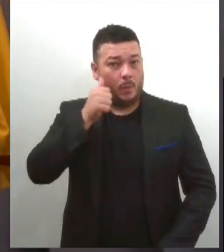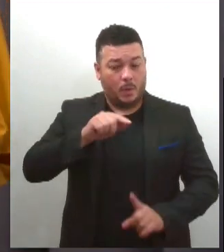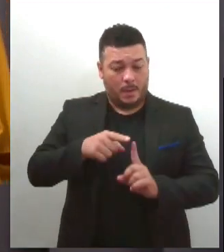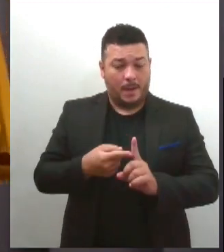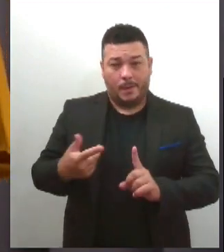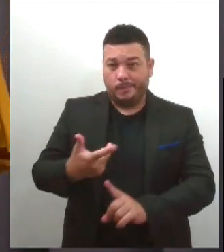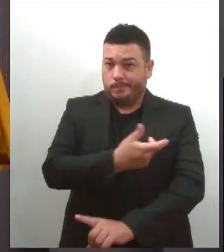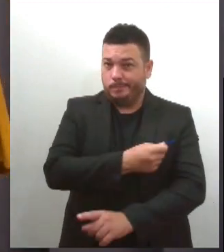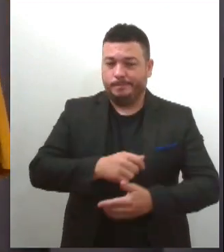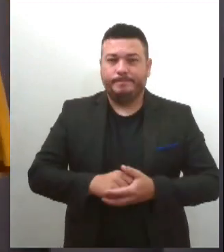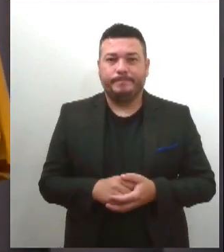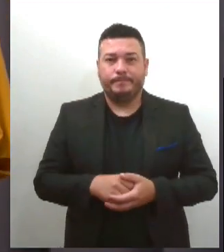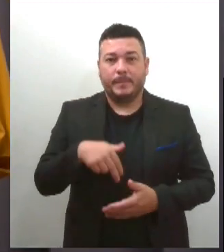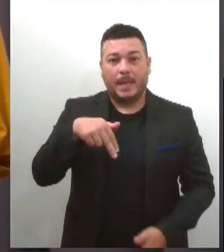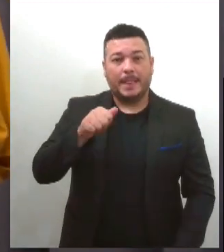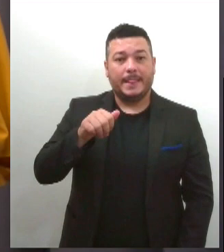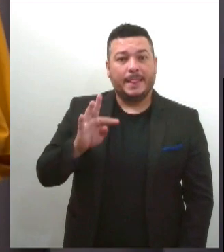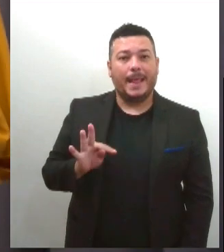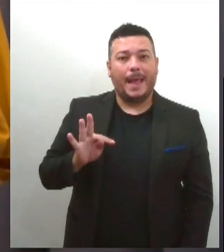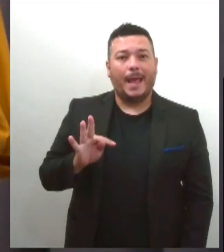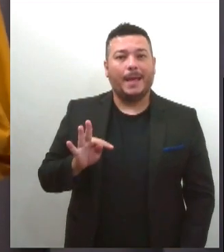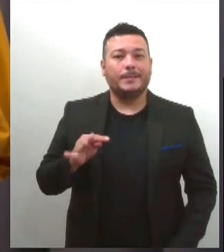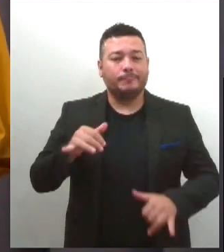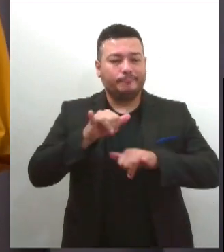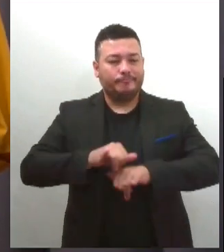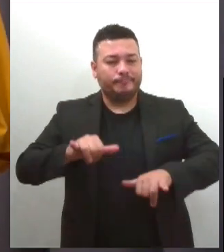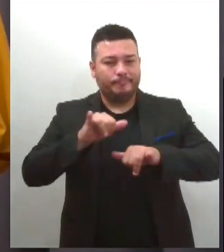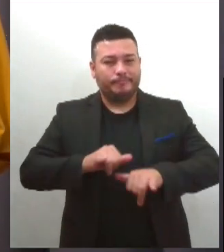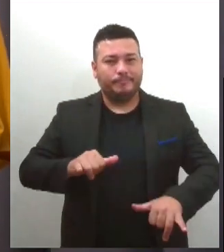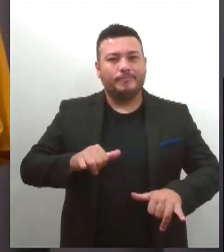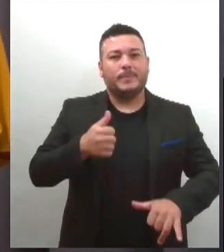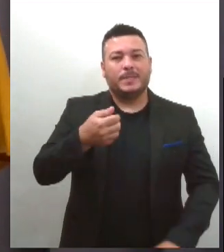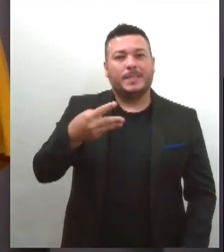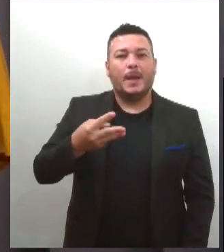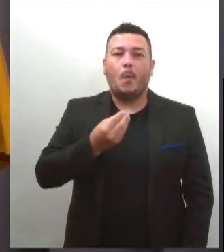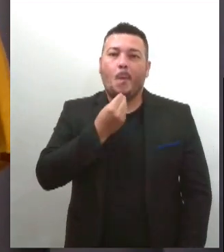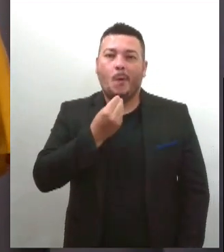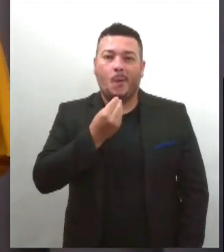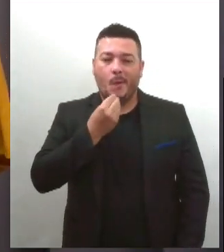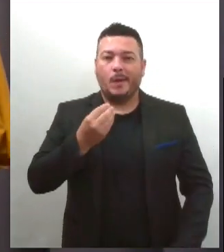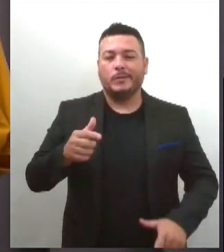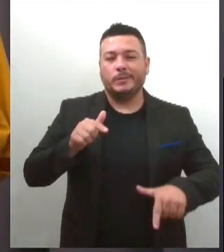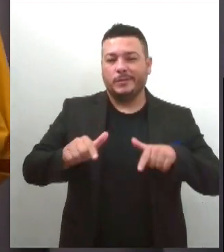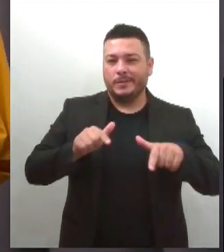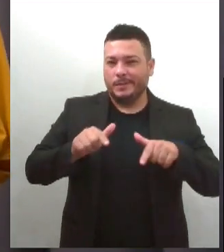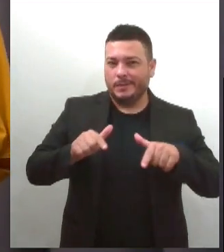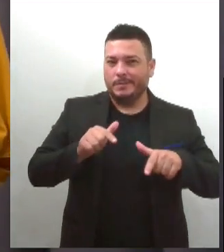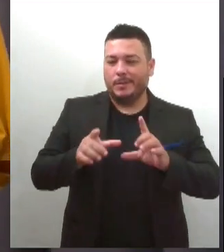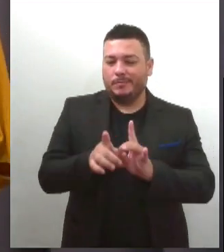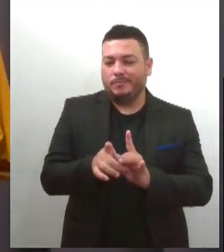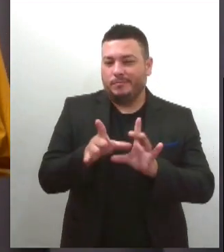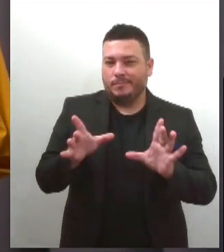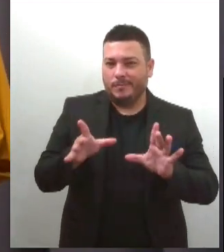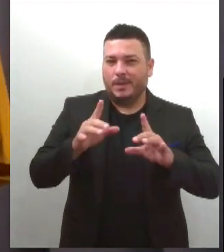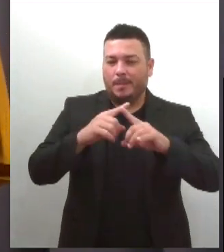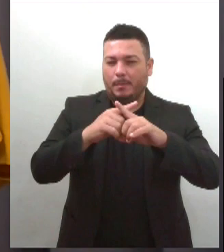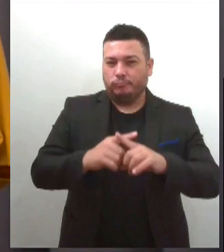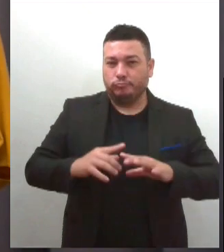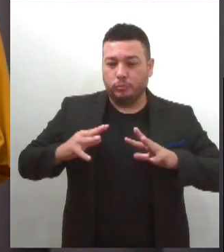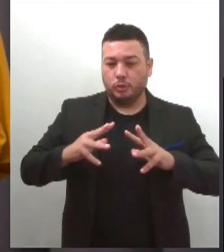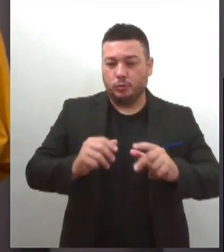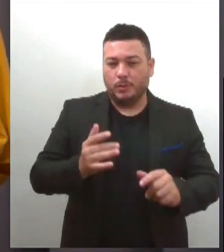de Apoio ao Trabalho NAT divulga 13 oportunidades de emprego disponíveis para ampla concorrência, além de vagas